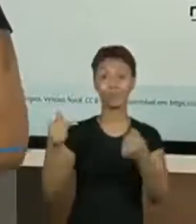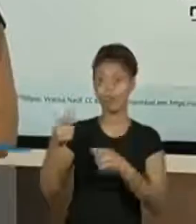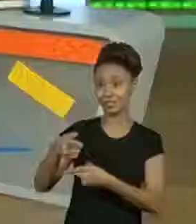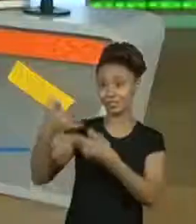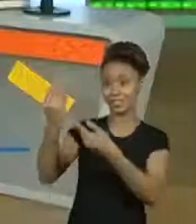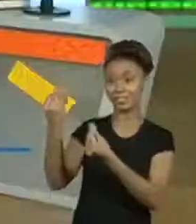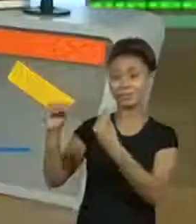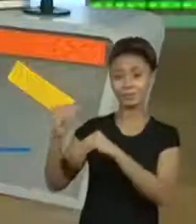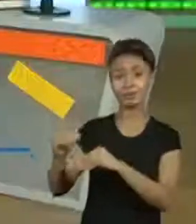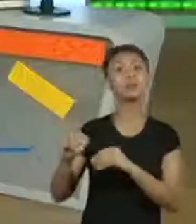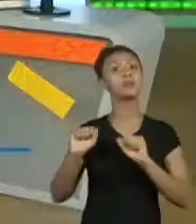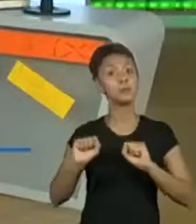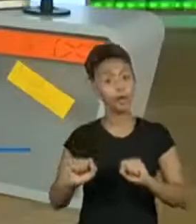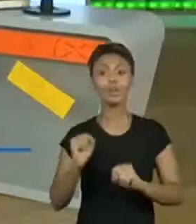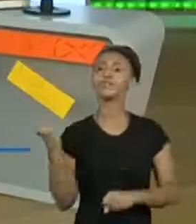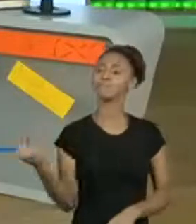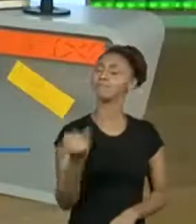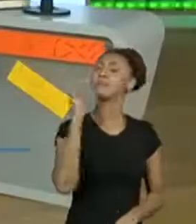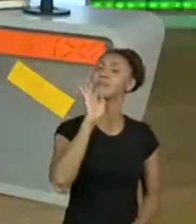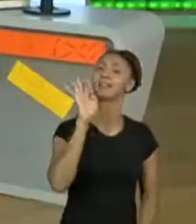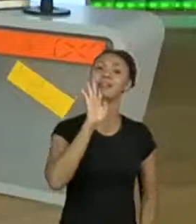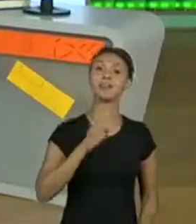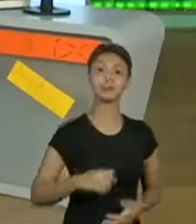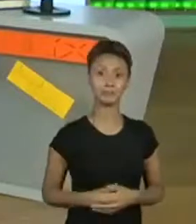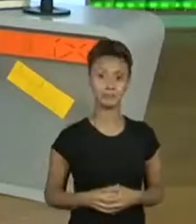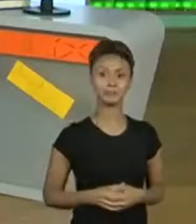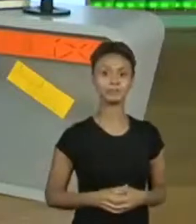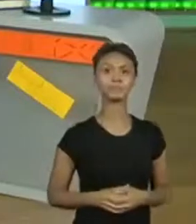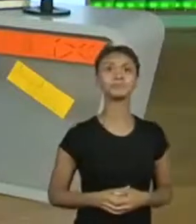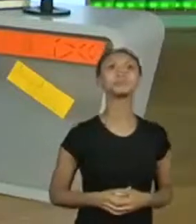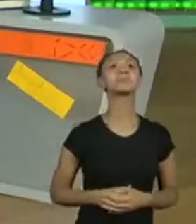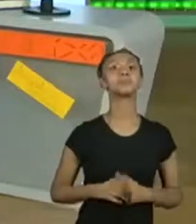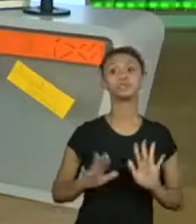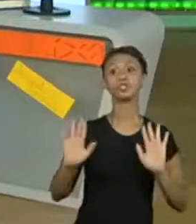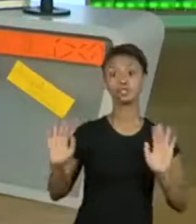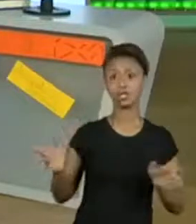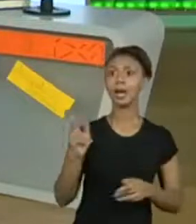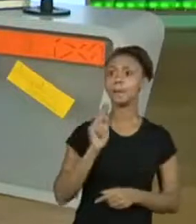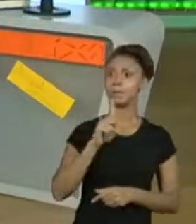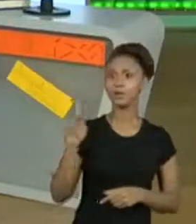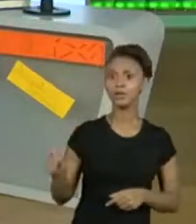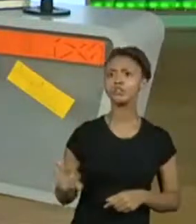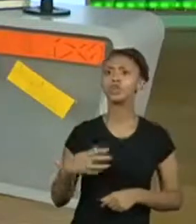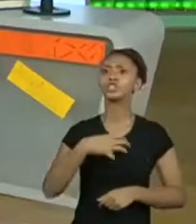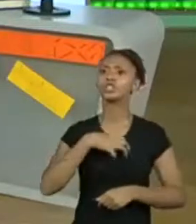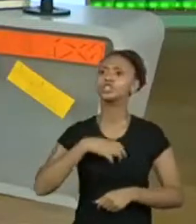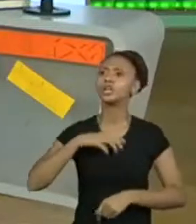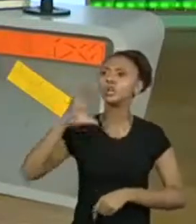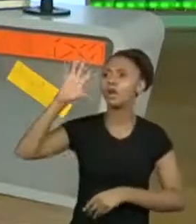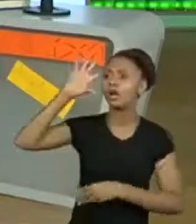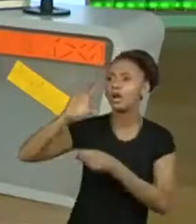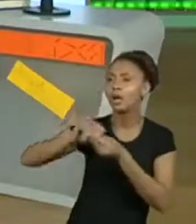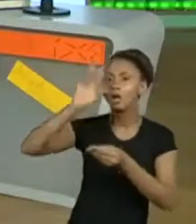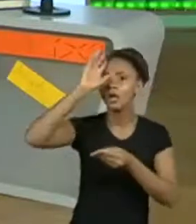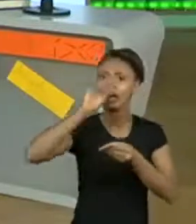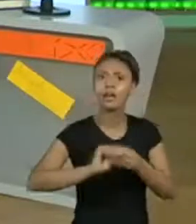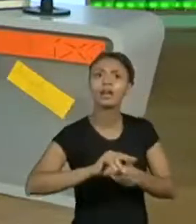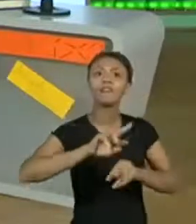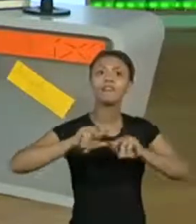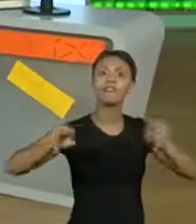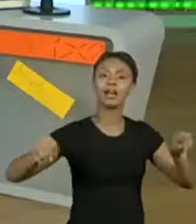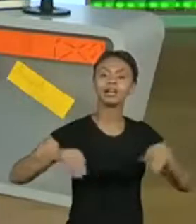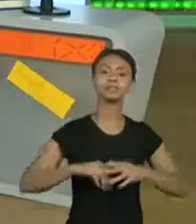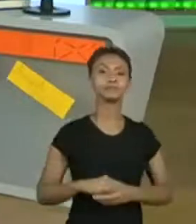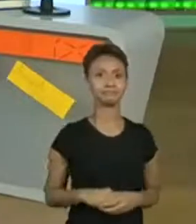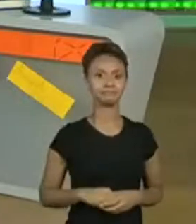chat. Isso é muito, muito, muito legal. Já professores colocaram várias interpretações. Então, vamos